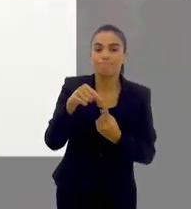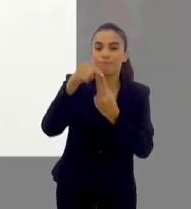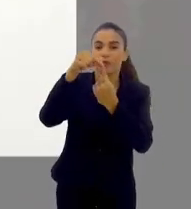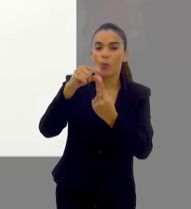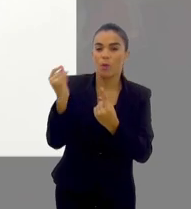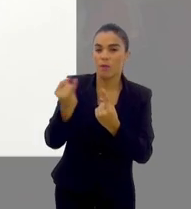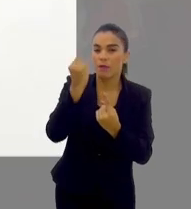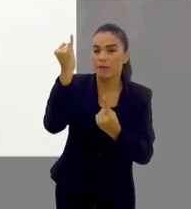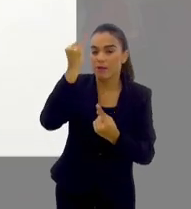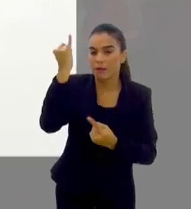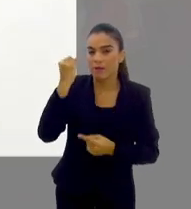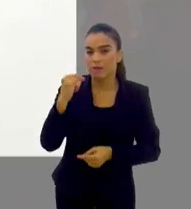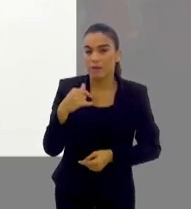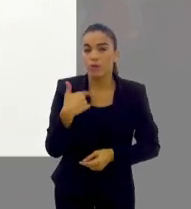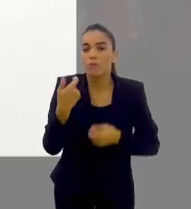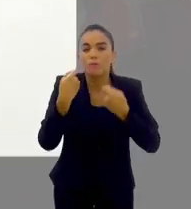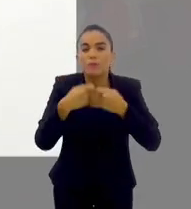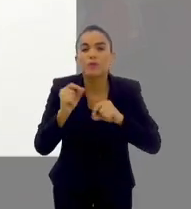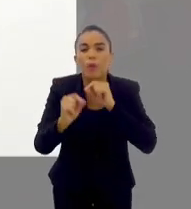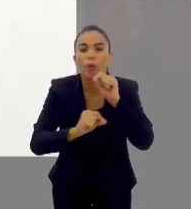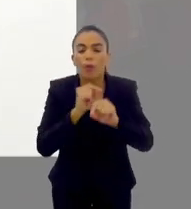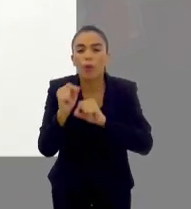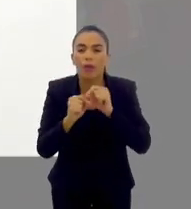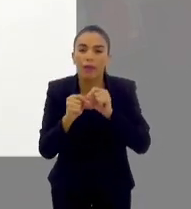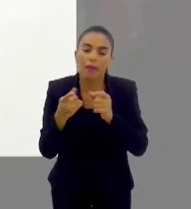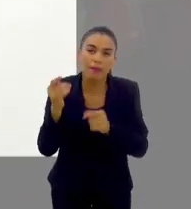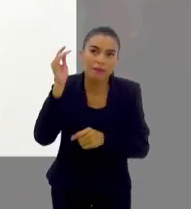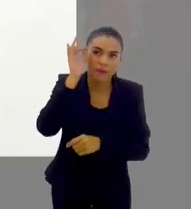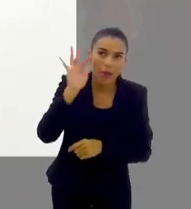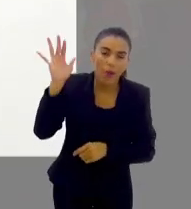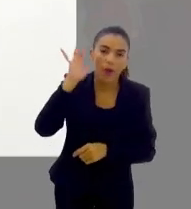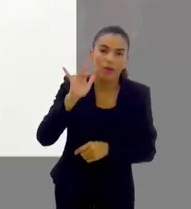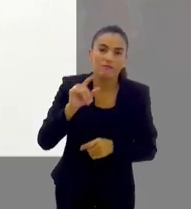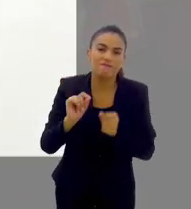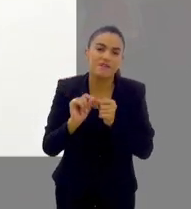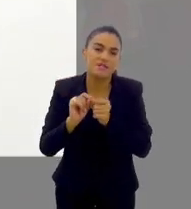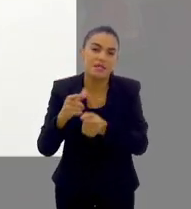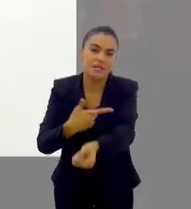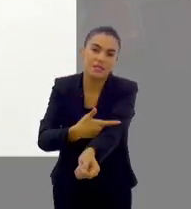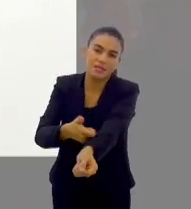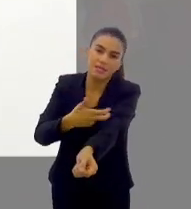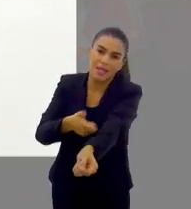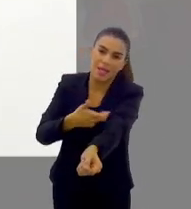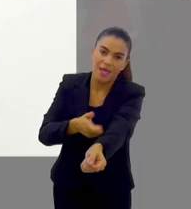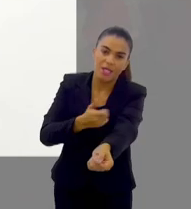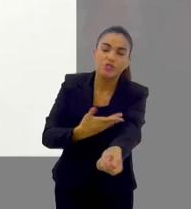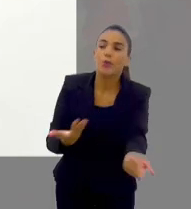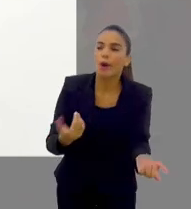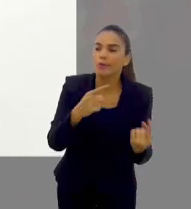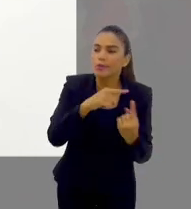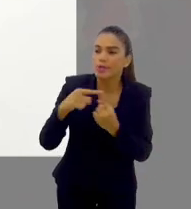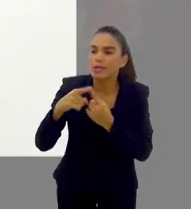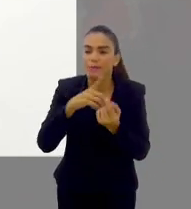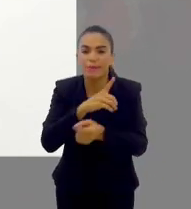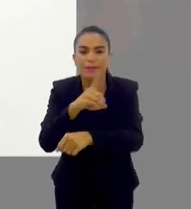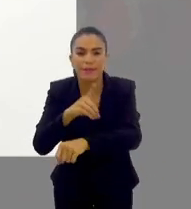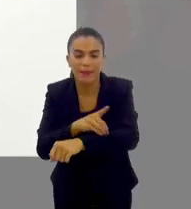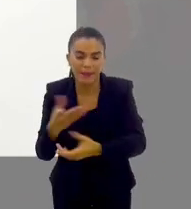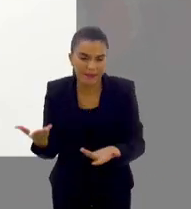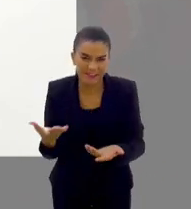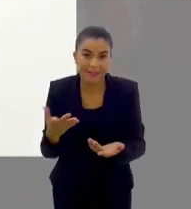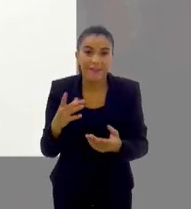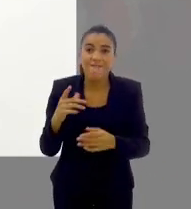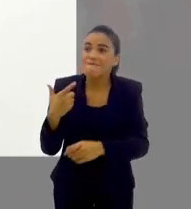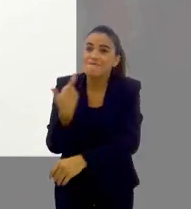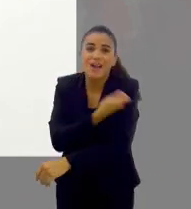importante é que você não tem mais a necessidade, teoricamente, de fazer o teste lá da sorologia da dengue e você